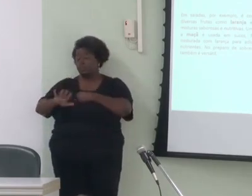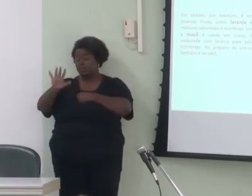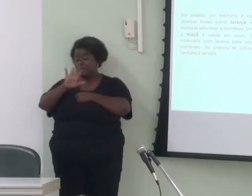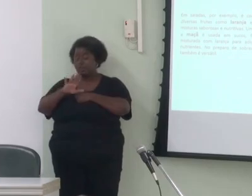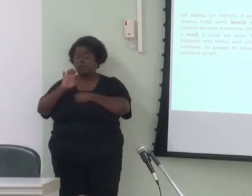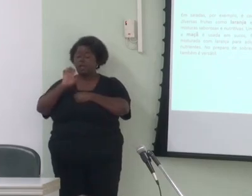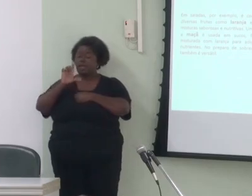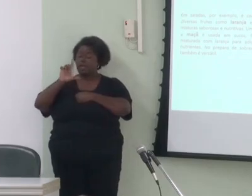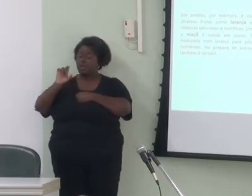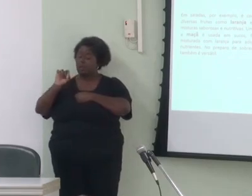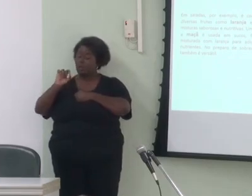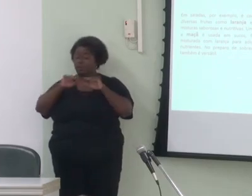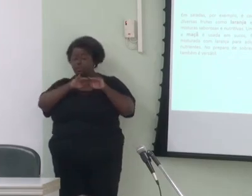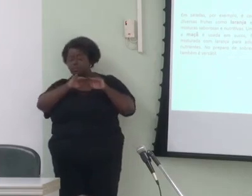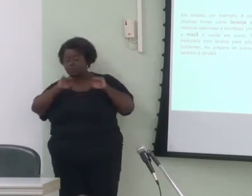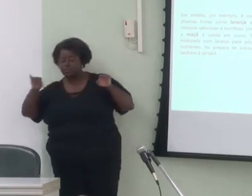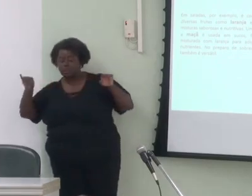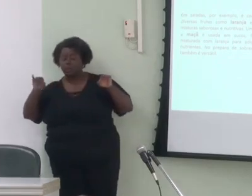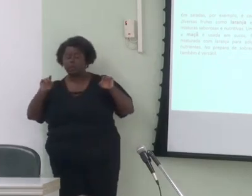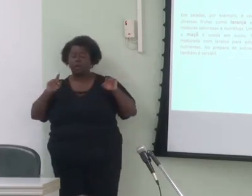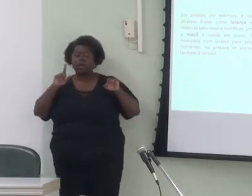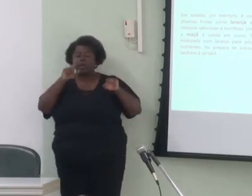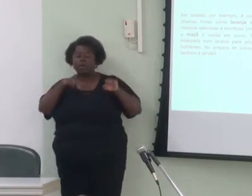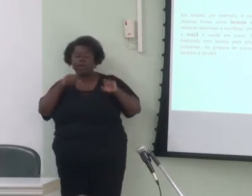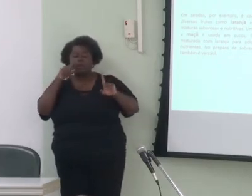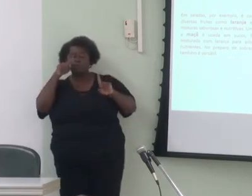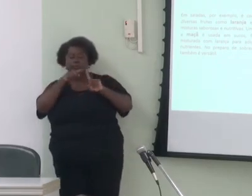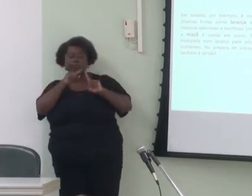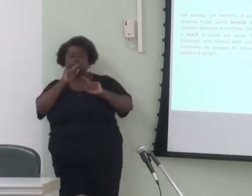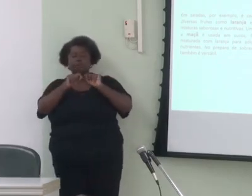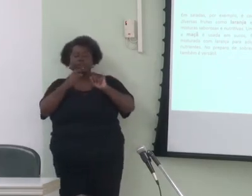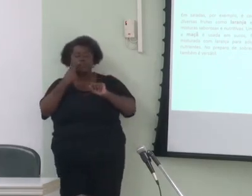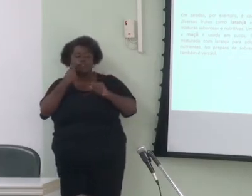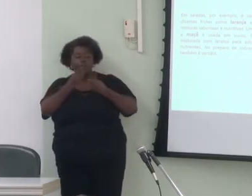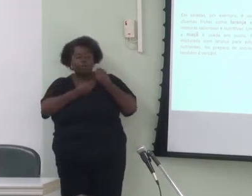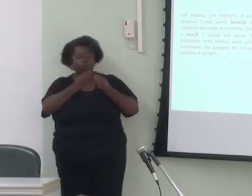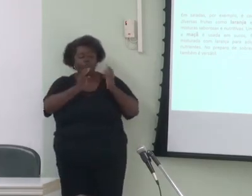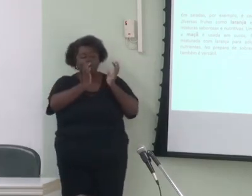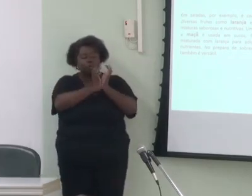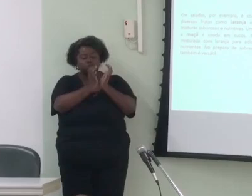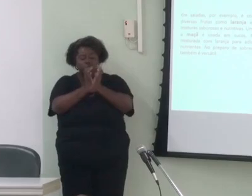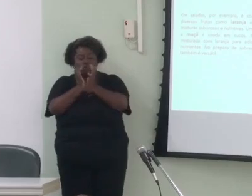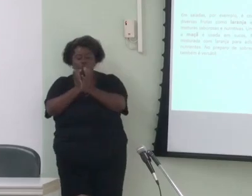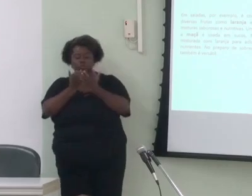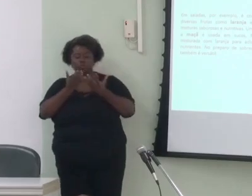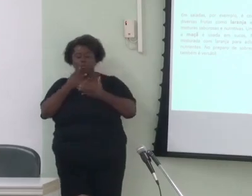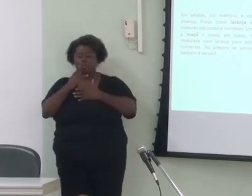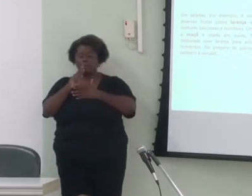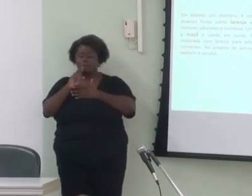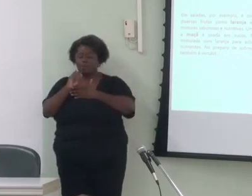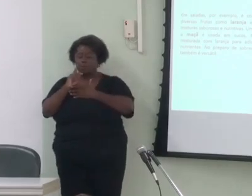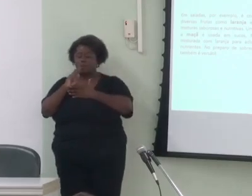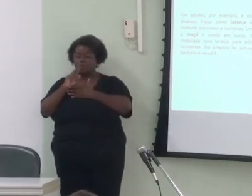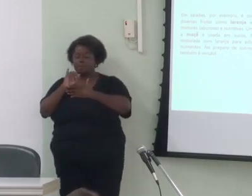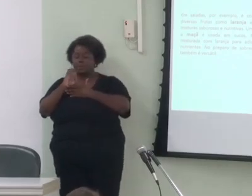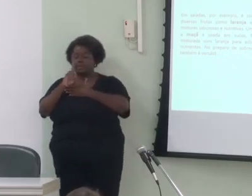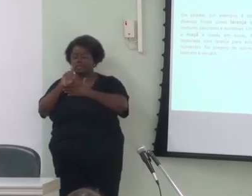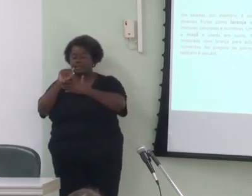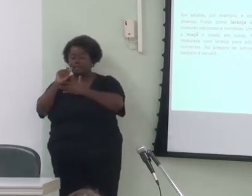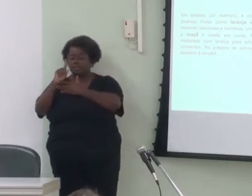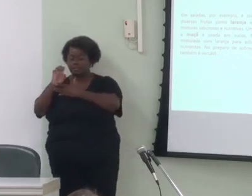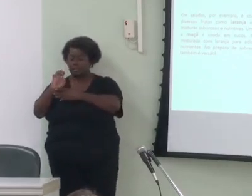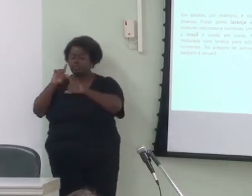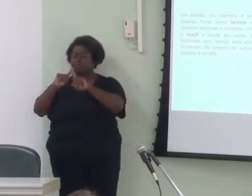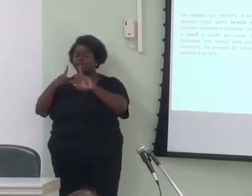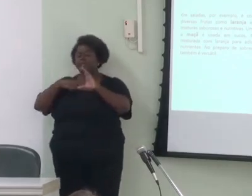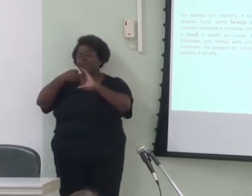usados para dar conta de construções que compartilham um conjunto de propriedades mas diferem em termos de características individuais